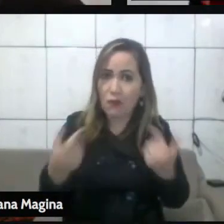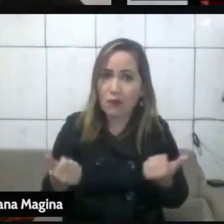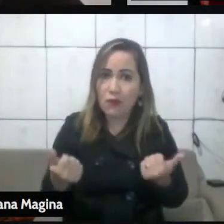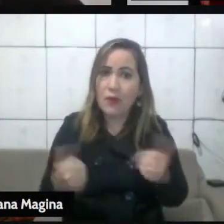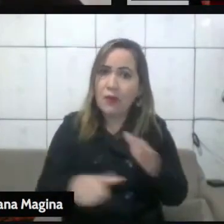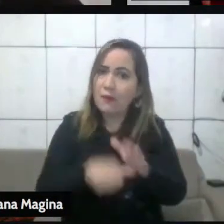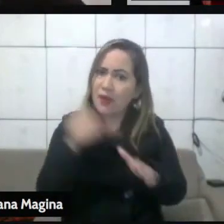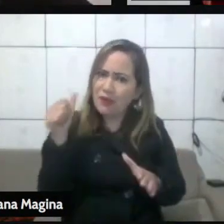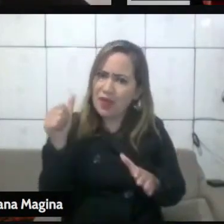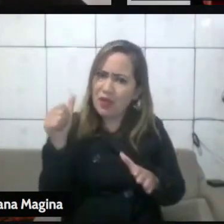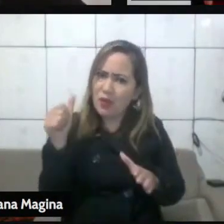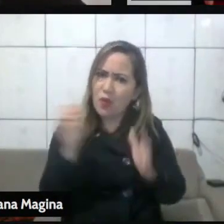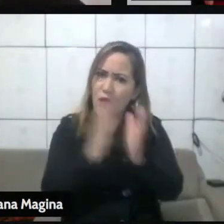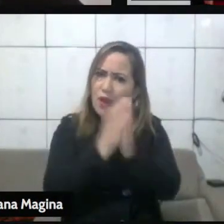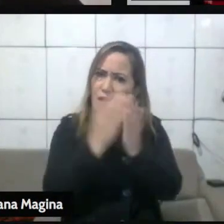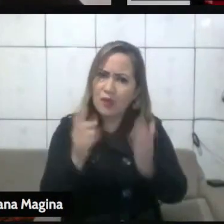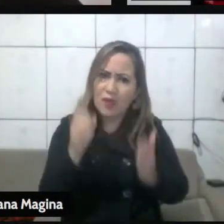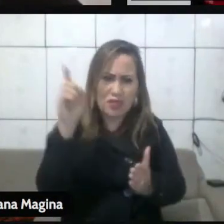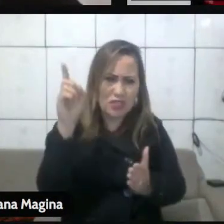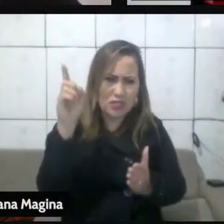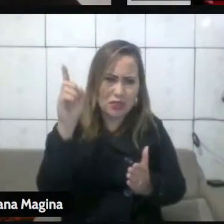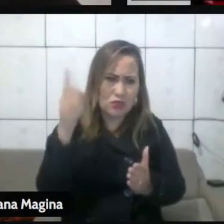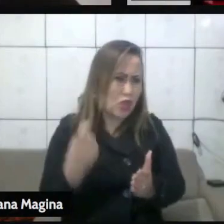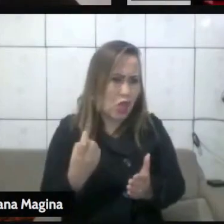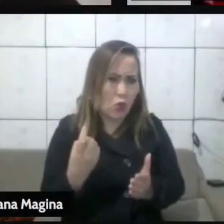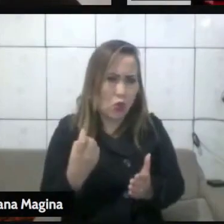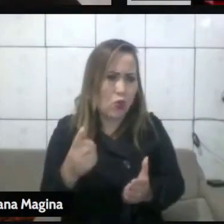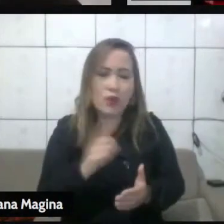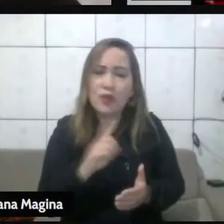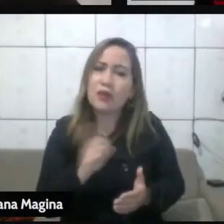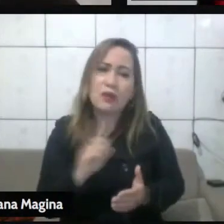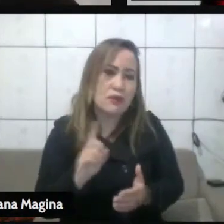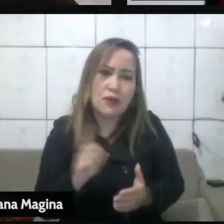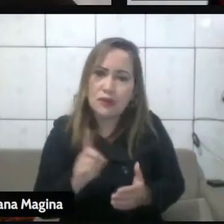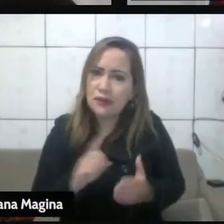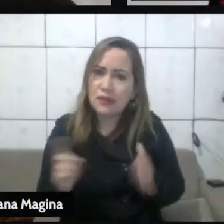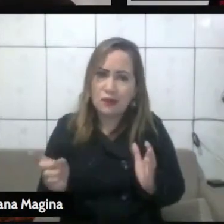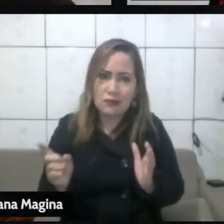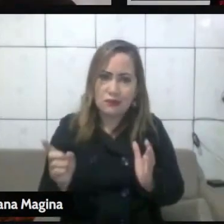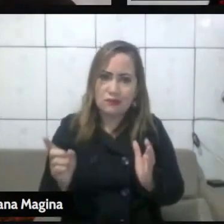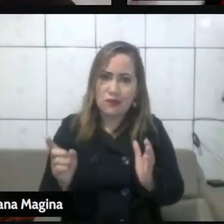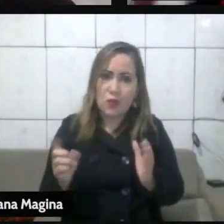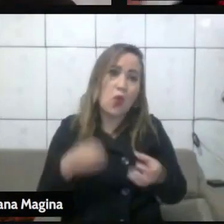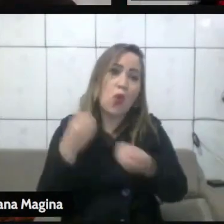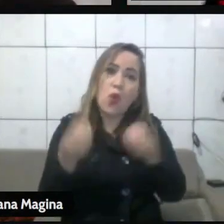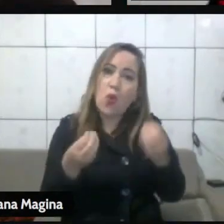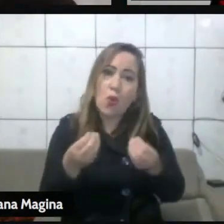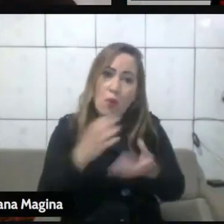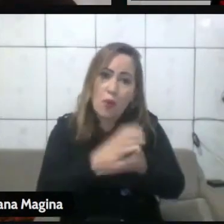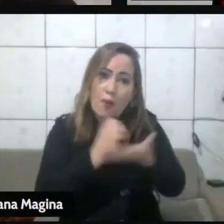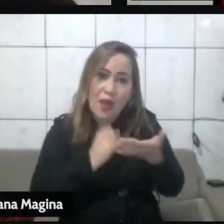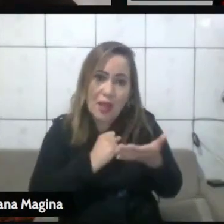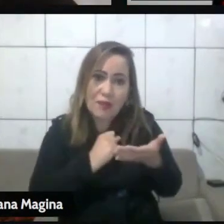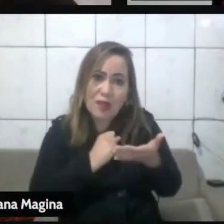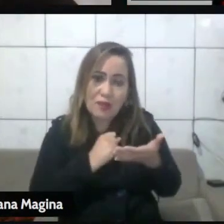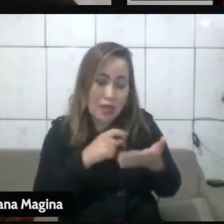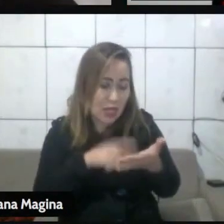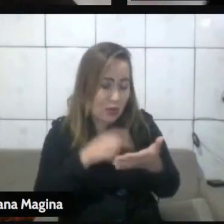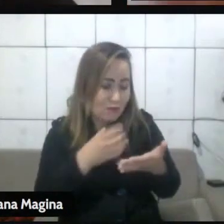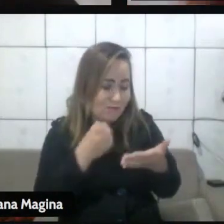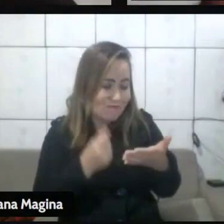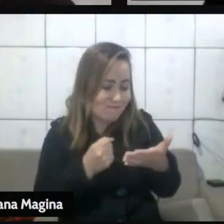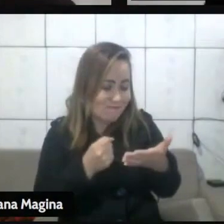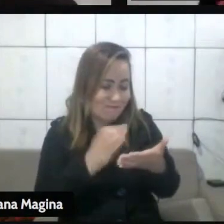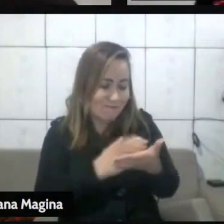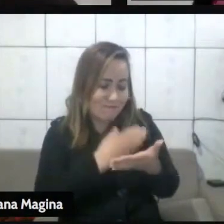Bíblia não é inclusiva. Por isso, eu nunca defendi a teologia inclusiva. Não há como pegar a Bíblia para criar uma teologia inclusiva a partir dela,